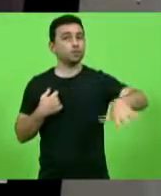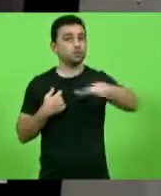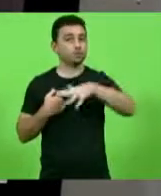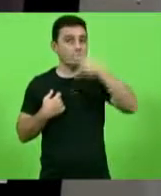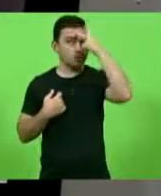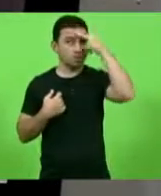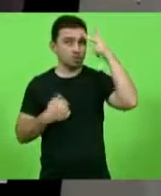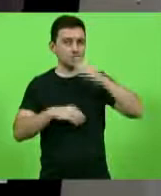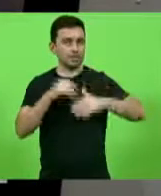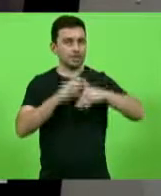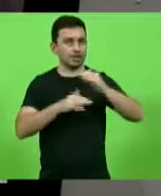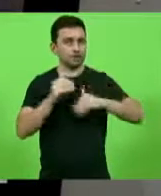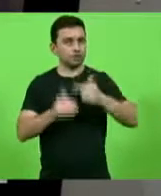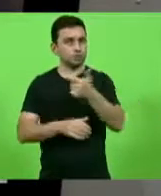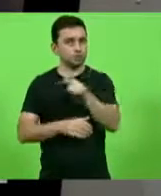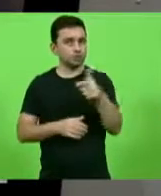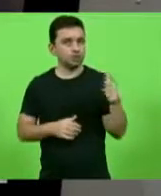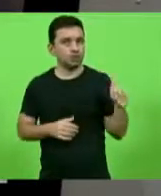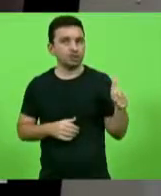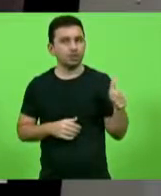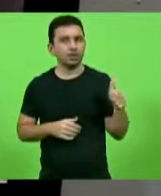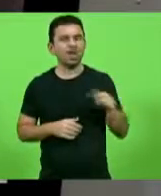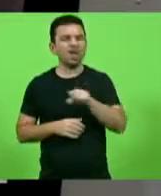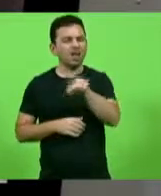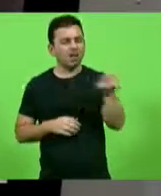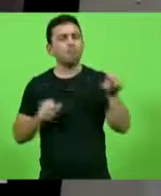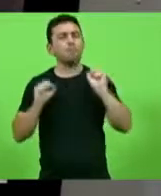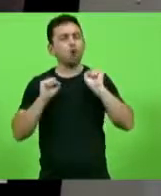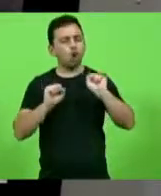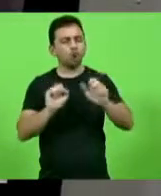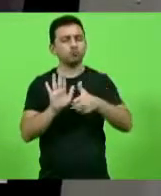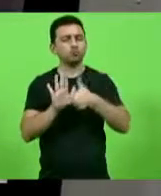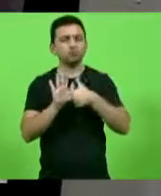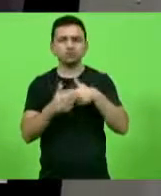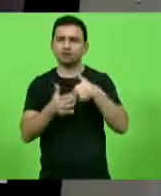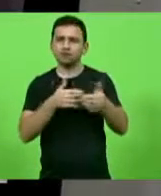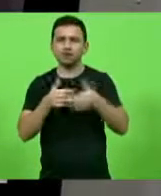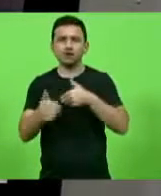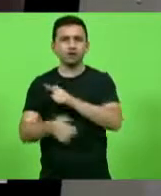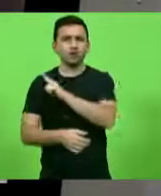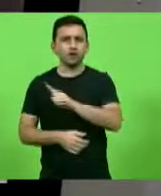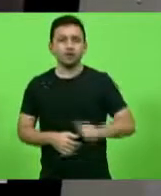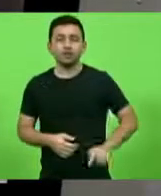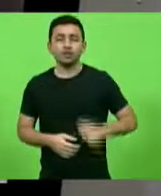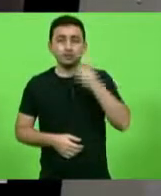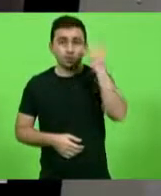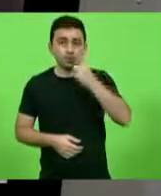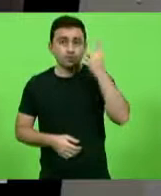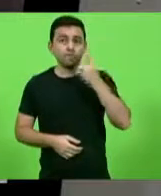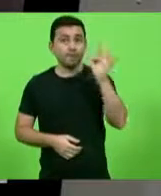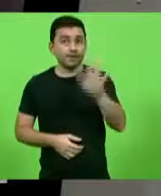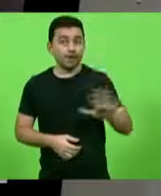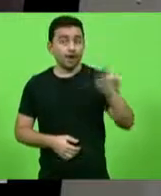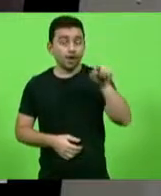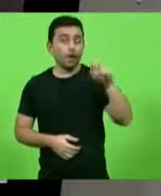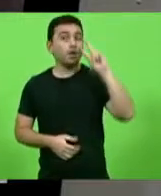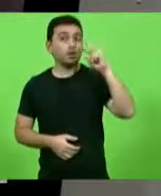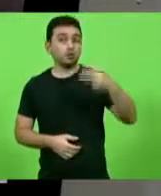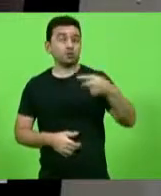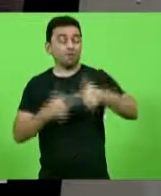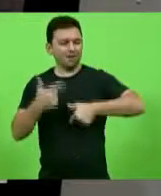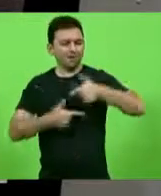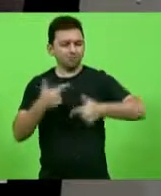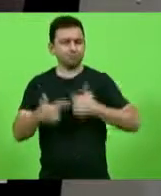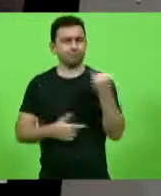incompetentes ou que não podem exercer um cargo. Elas poderiam em qualquer governo. Inclusive, a deputada federal, Carmen Zanotto, é reconhecida pelo seu trabalho